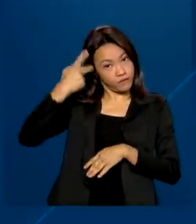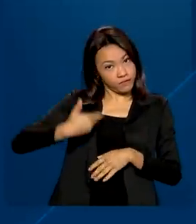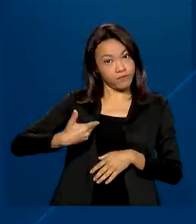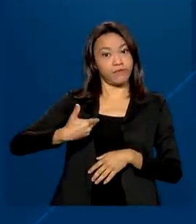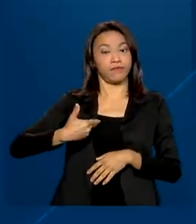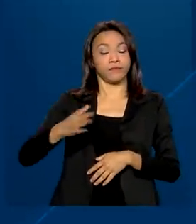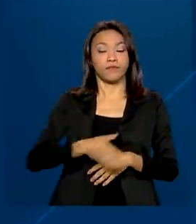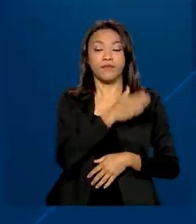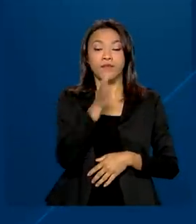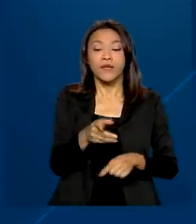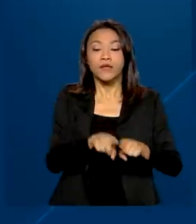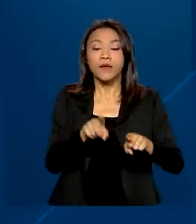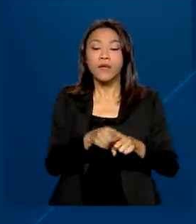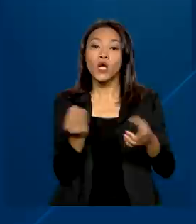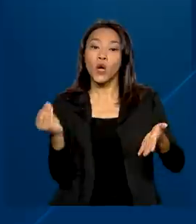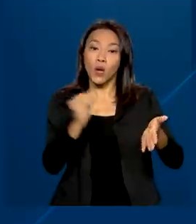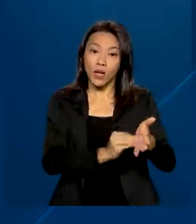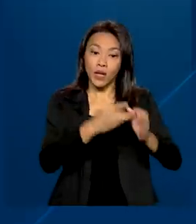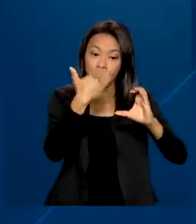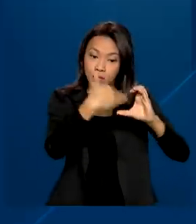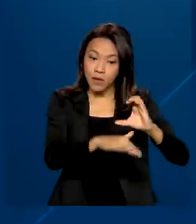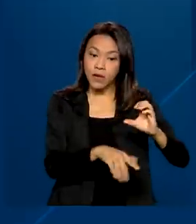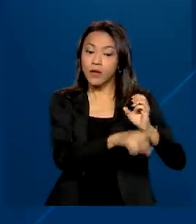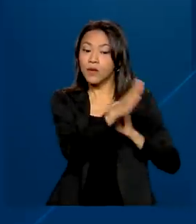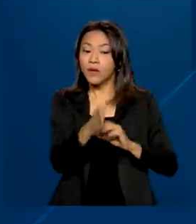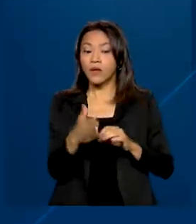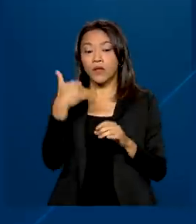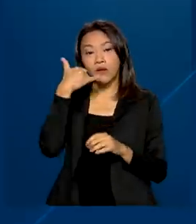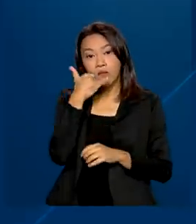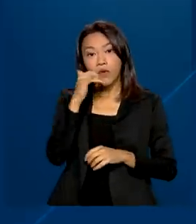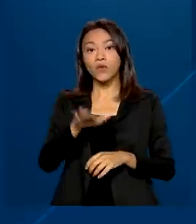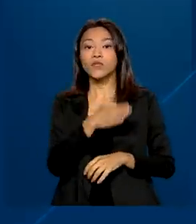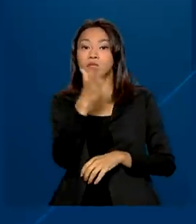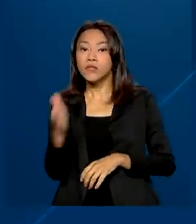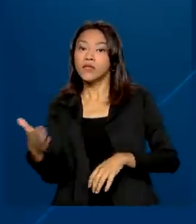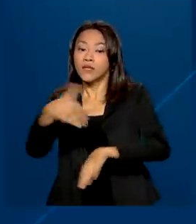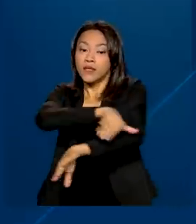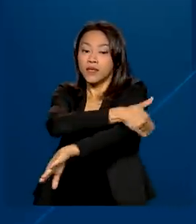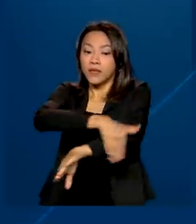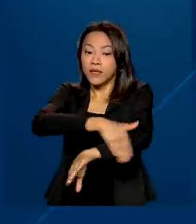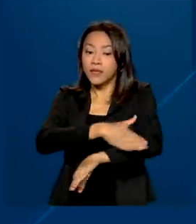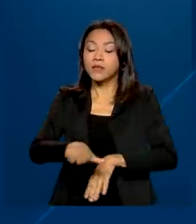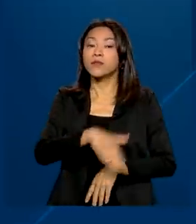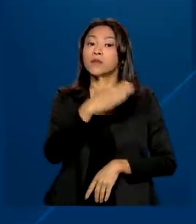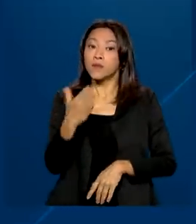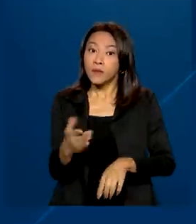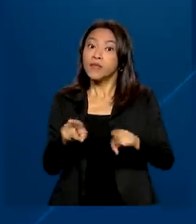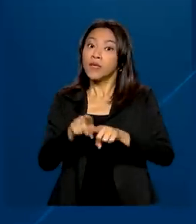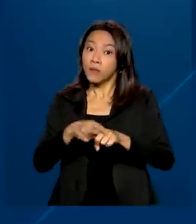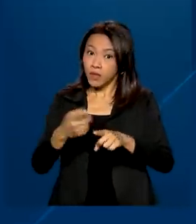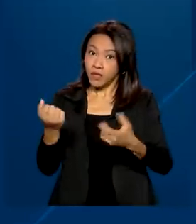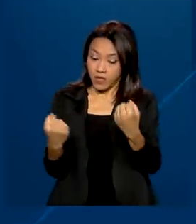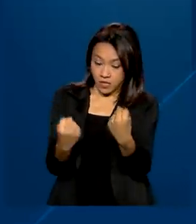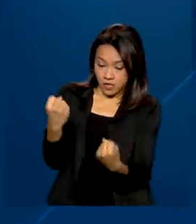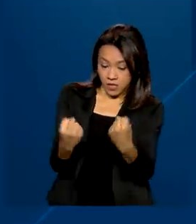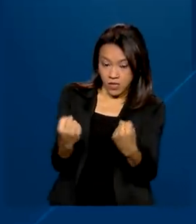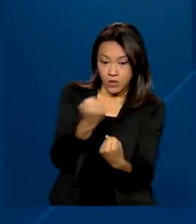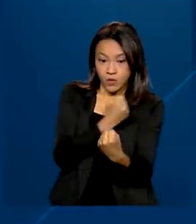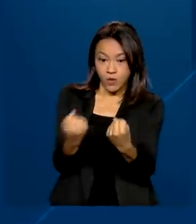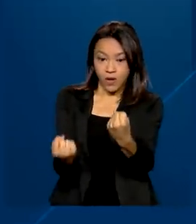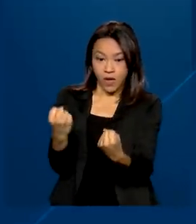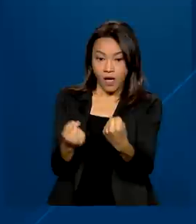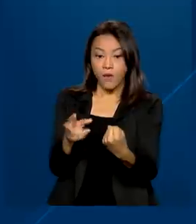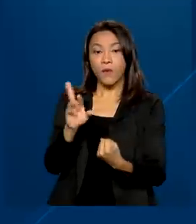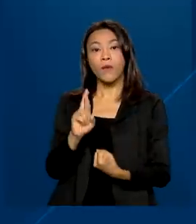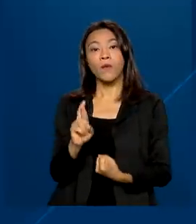a ser obrigatório informar o e-mail, telefone e endereço do dependente e o número do Renavando Carro, na guia Bens e